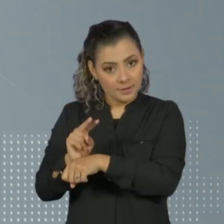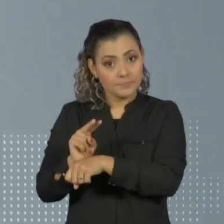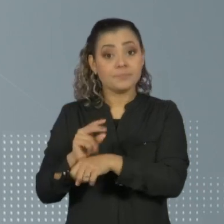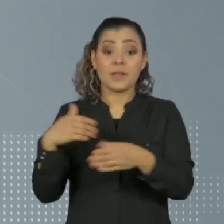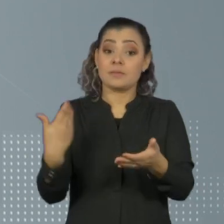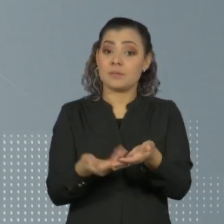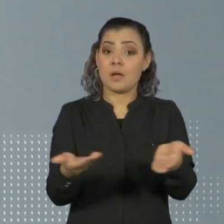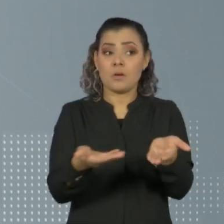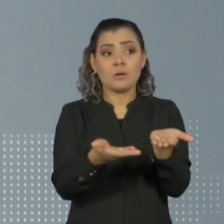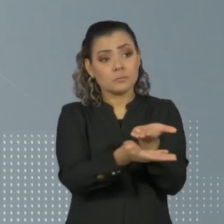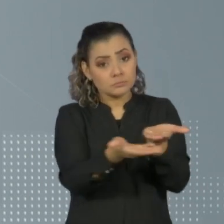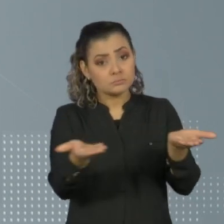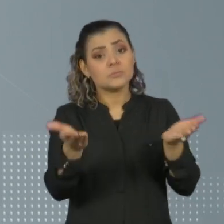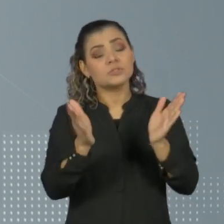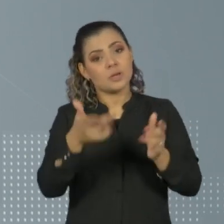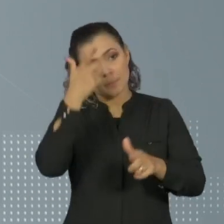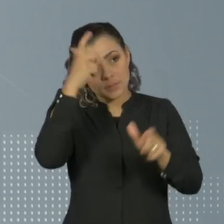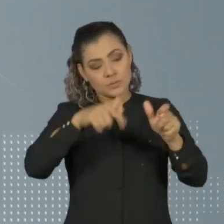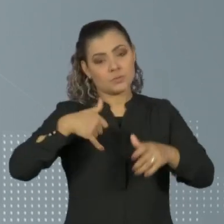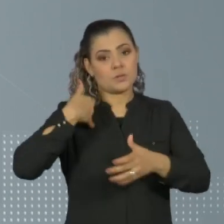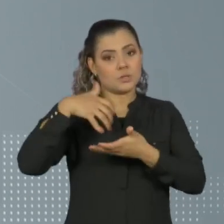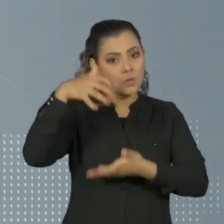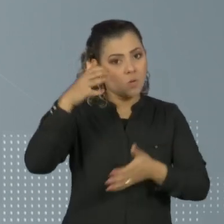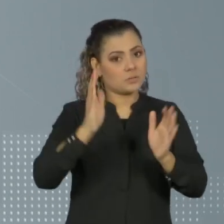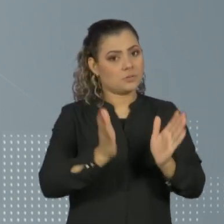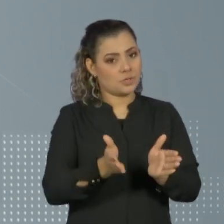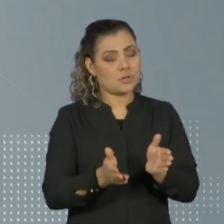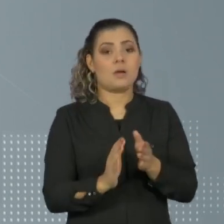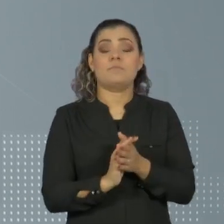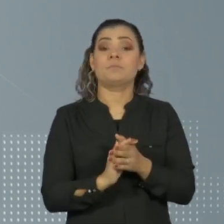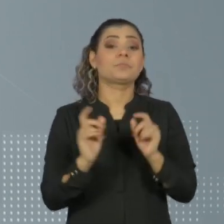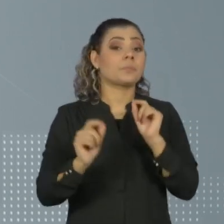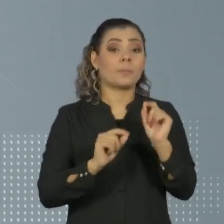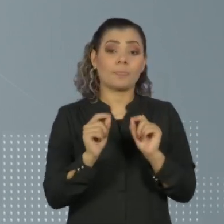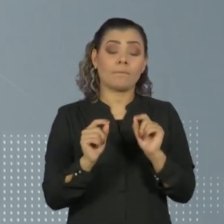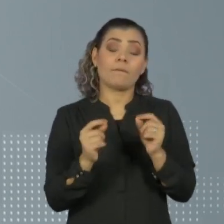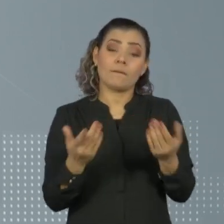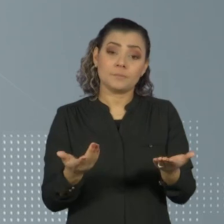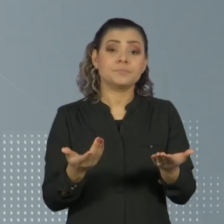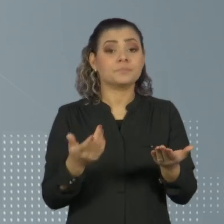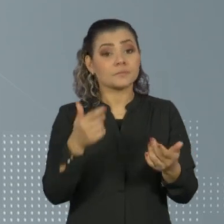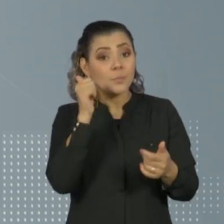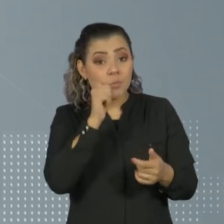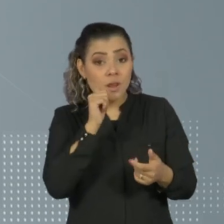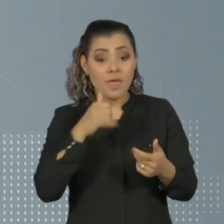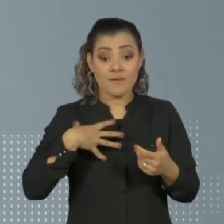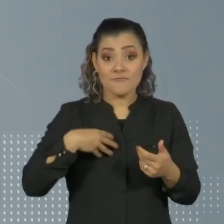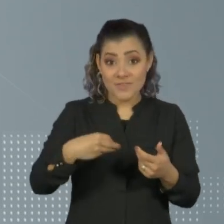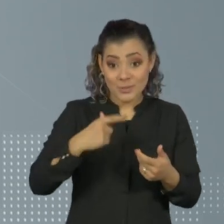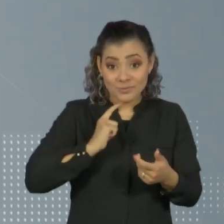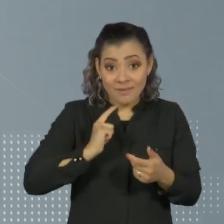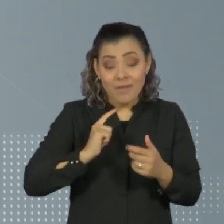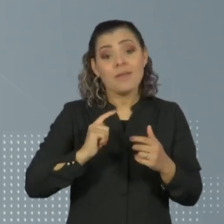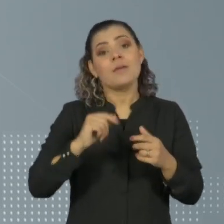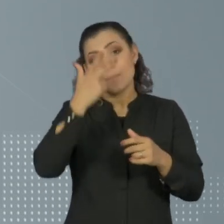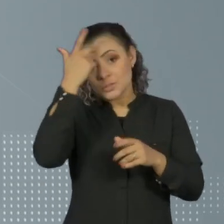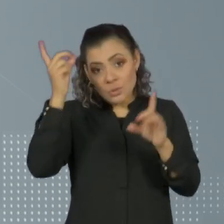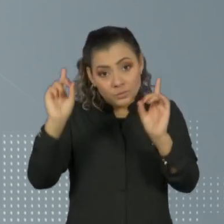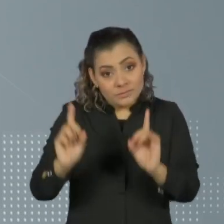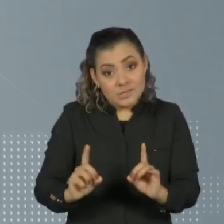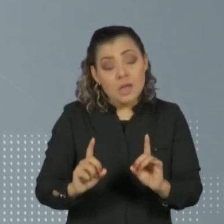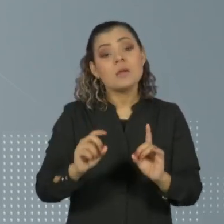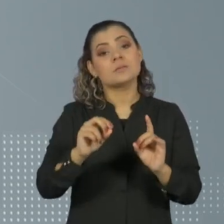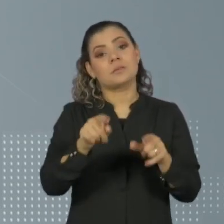oferecidas para pessoas idosas já acolhidas. Ampliando, quem sabe, mulheres com crianças, mulheres, pessoas com deficiência